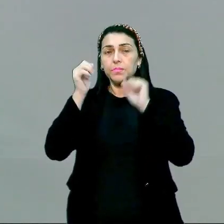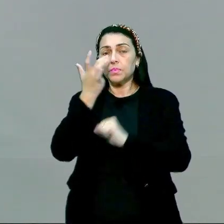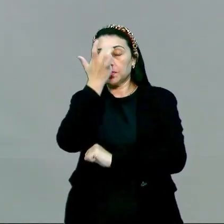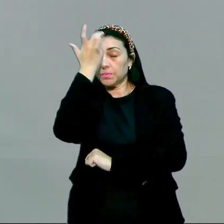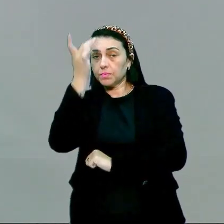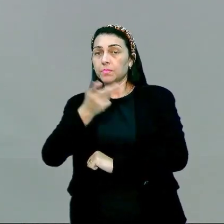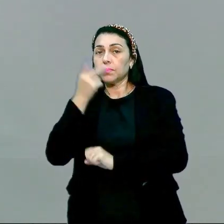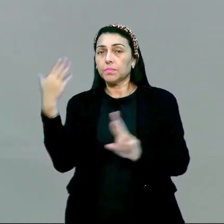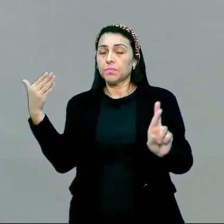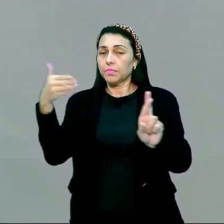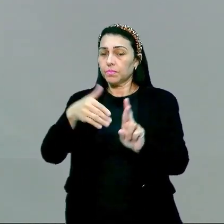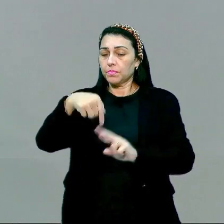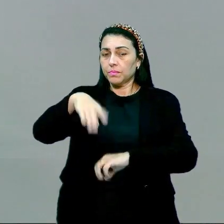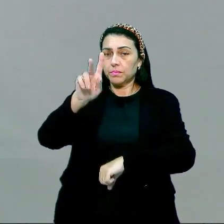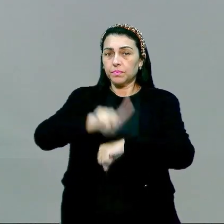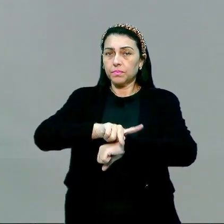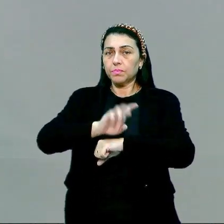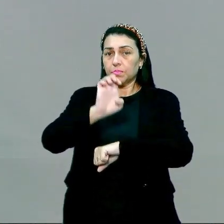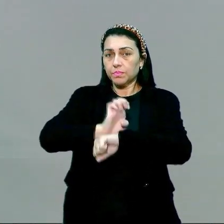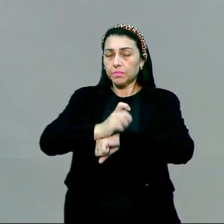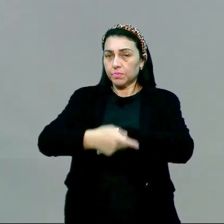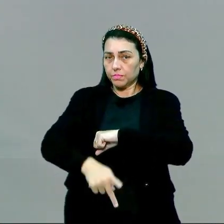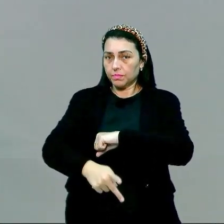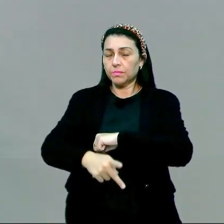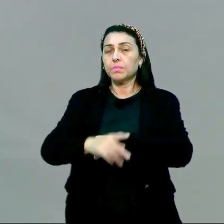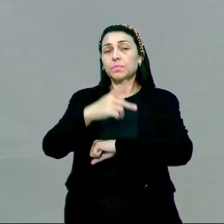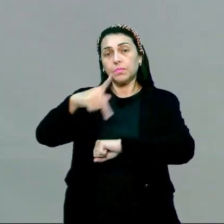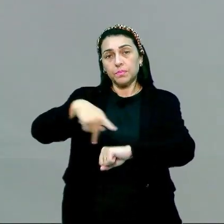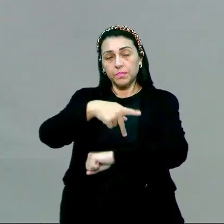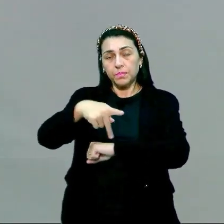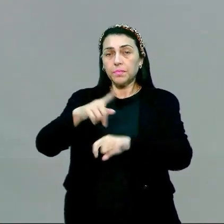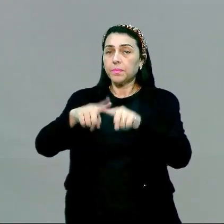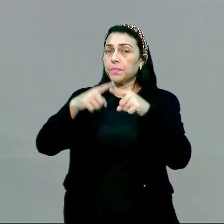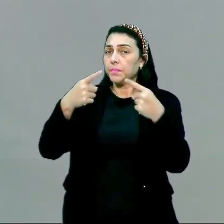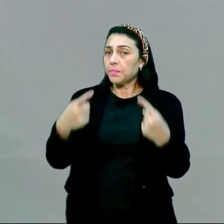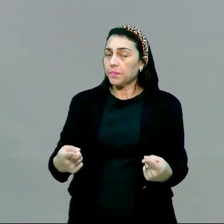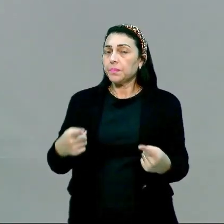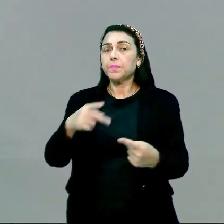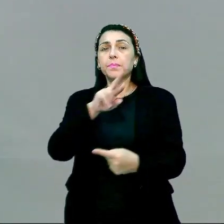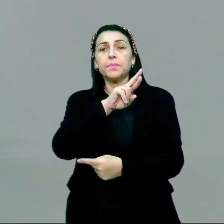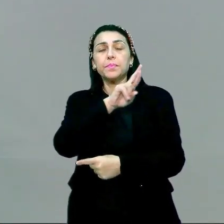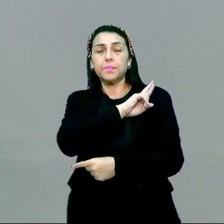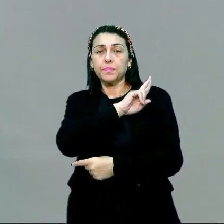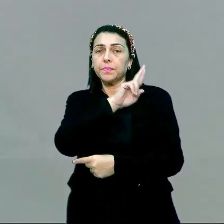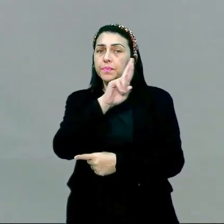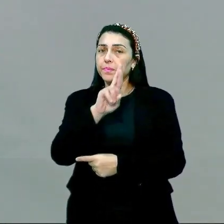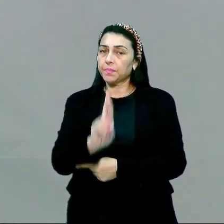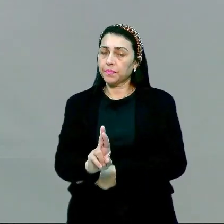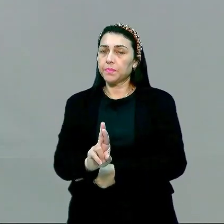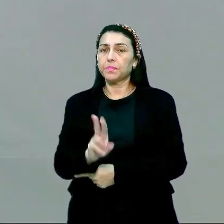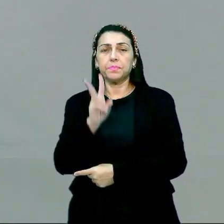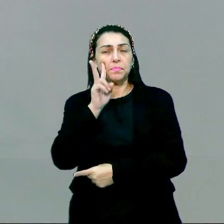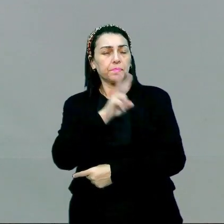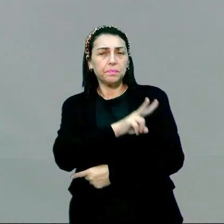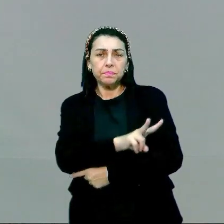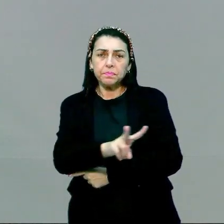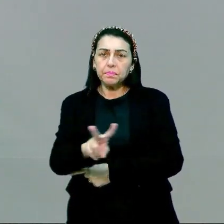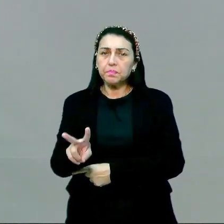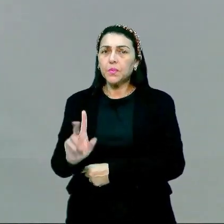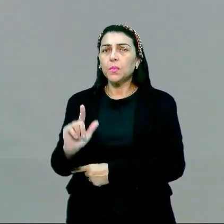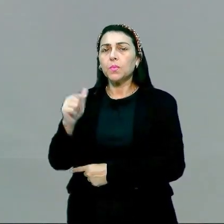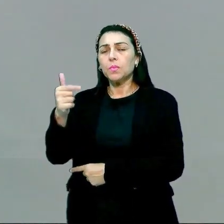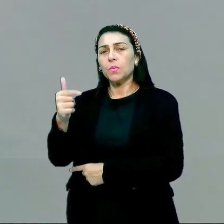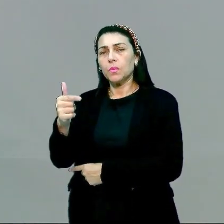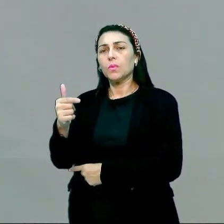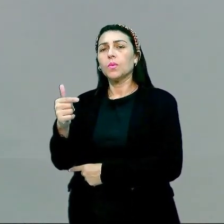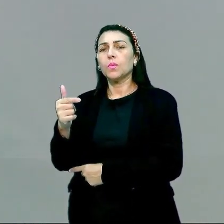da nossa região, do nosso estado, do nosso país, né? Mas talvez essa representação, olhando por um outro ponto